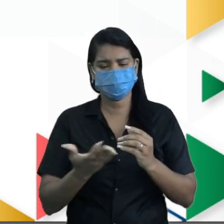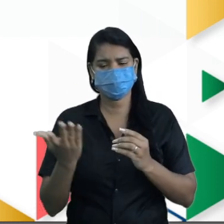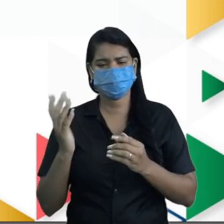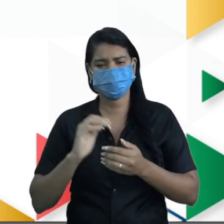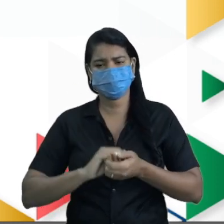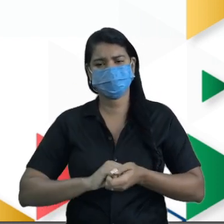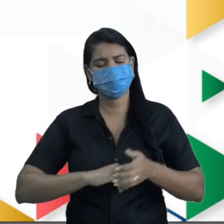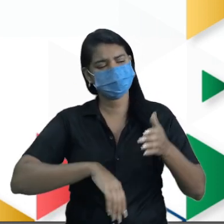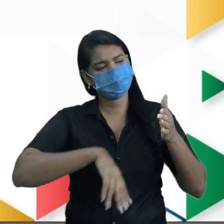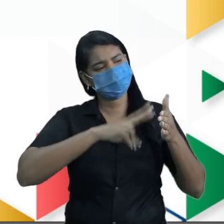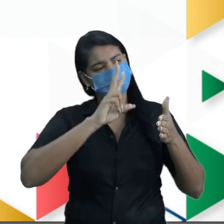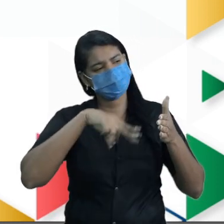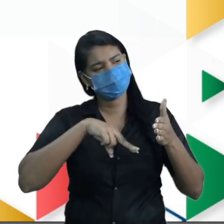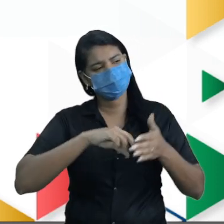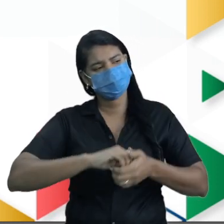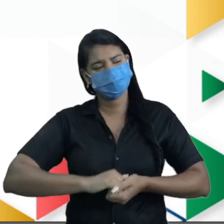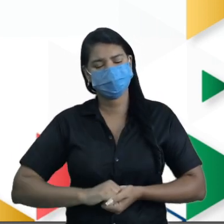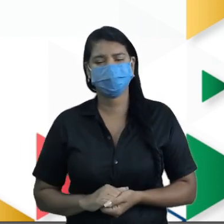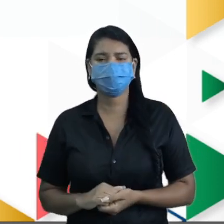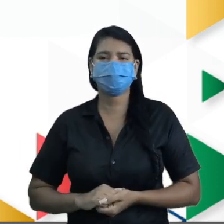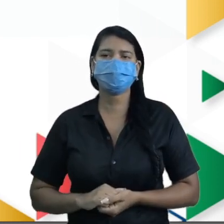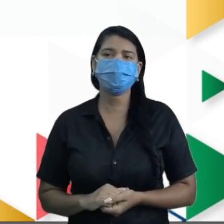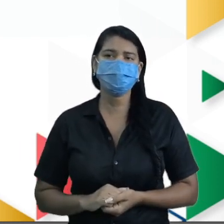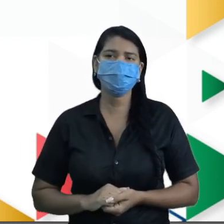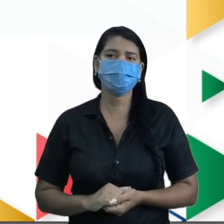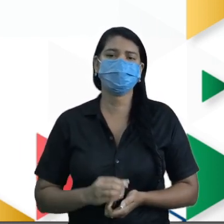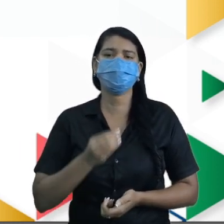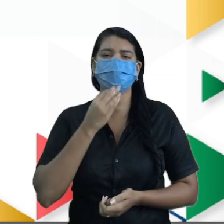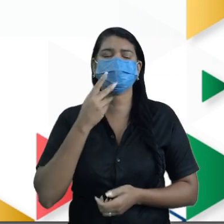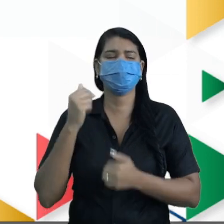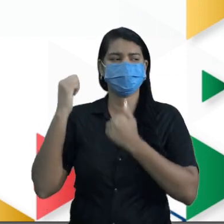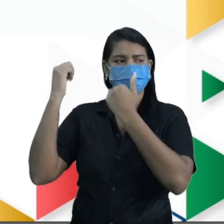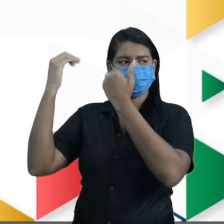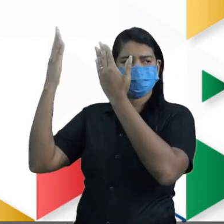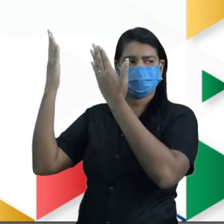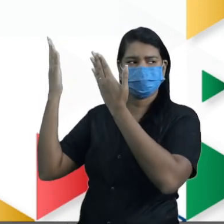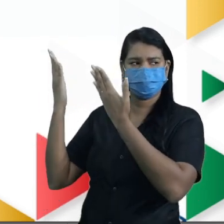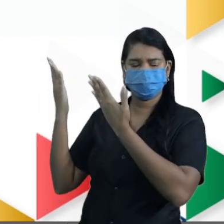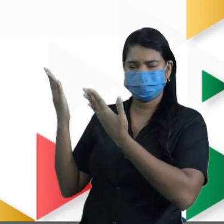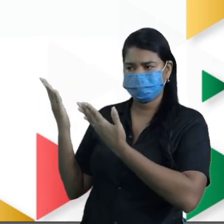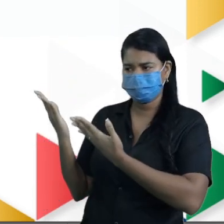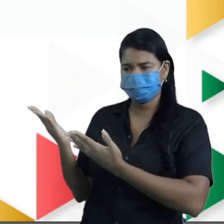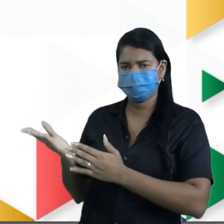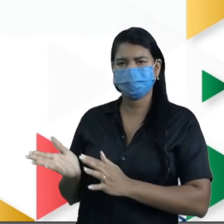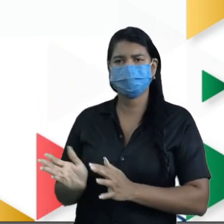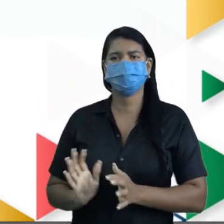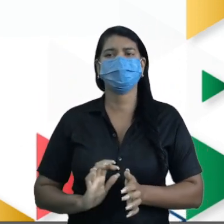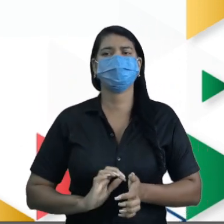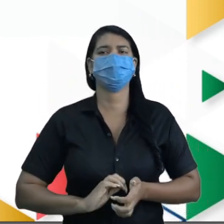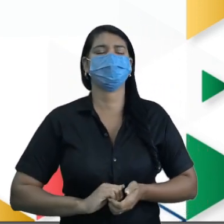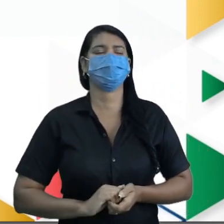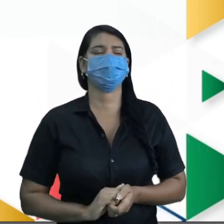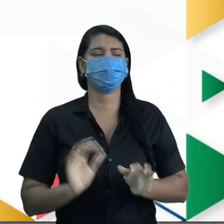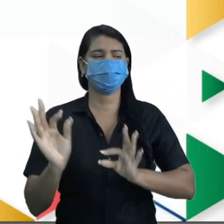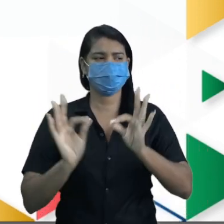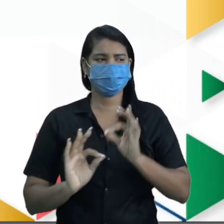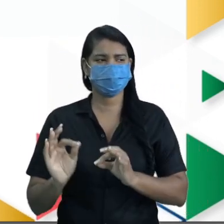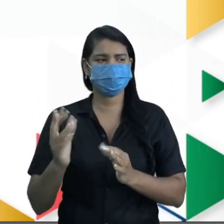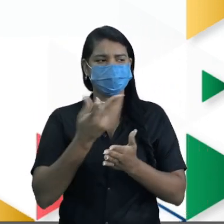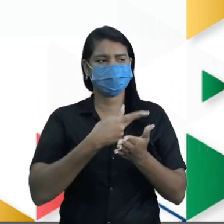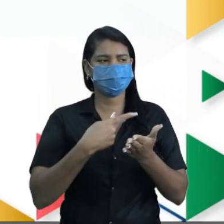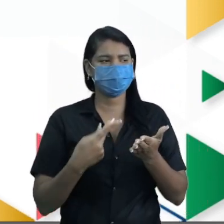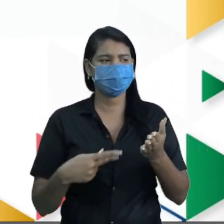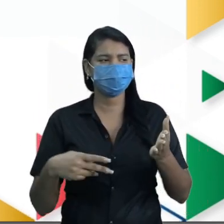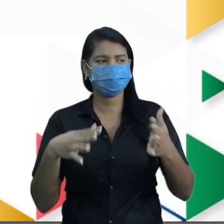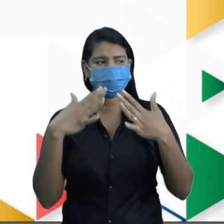Vamos ler a tabelinha? Produto, de um lado, tá vendo aí, ó, lado direito. Já botei o desenho pra chamar atenção.